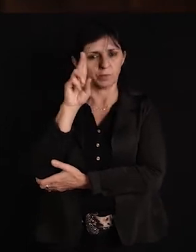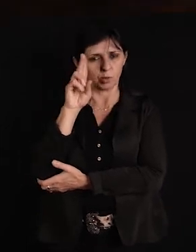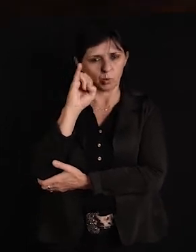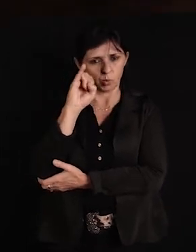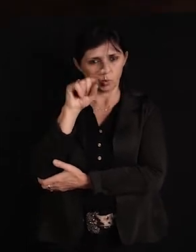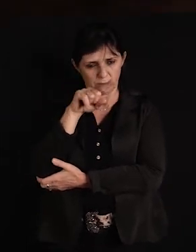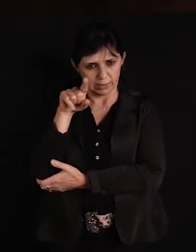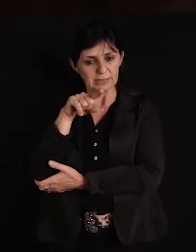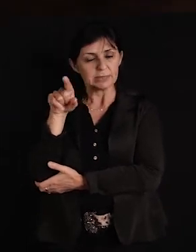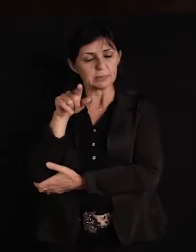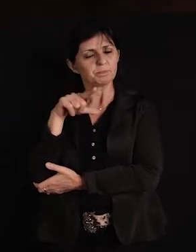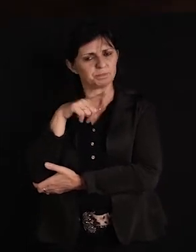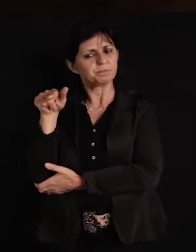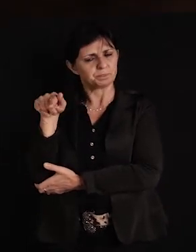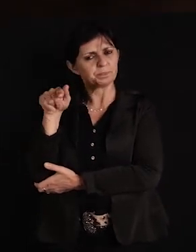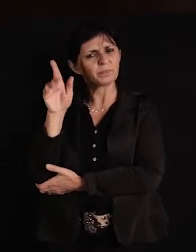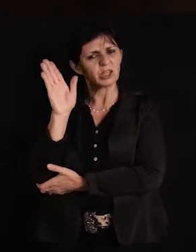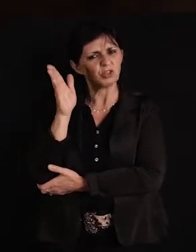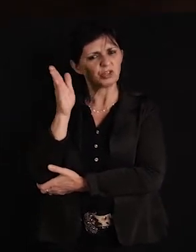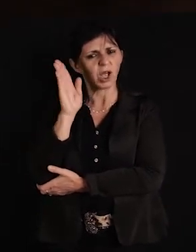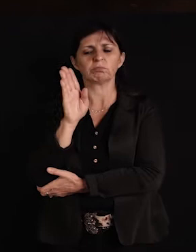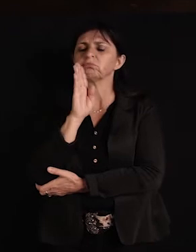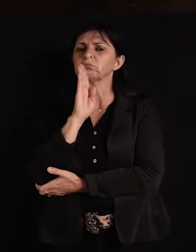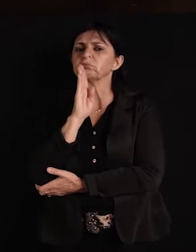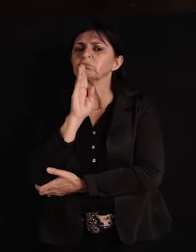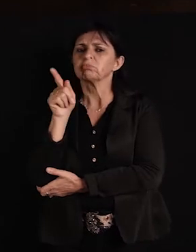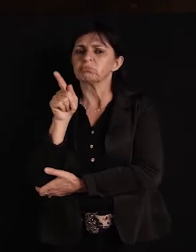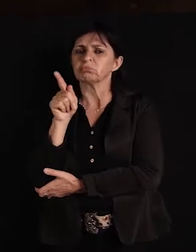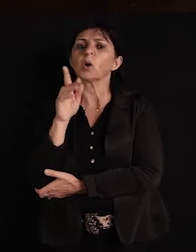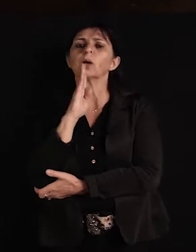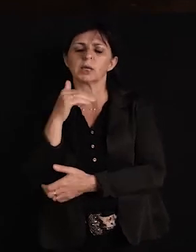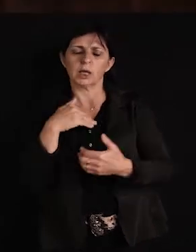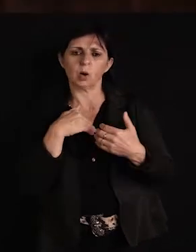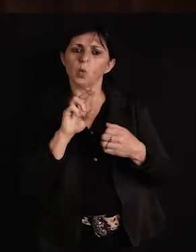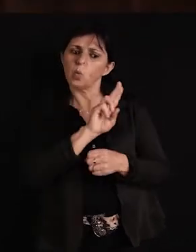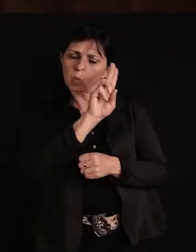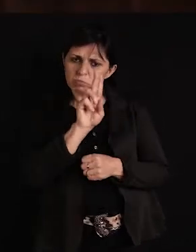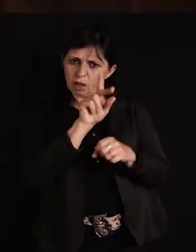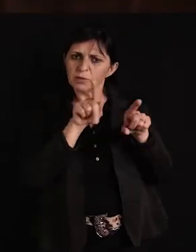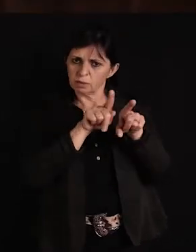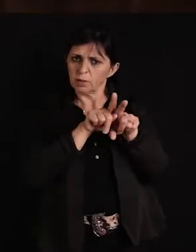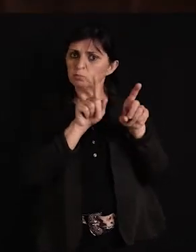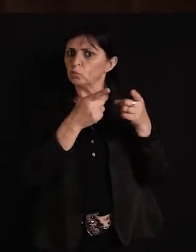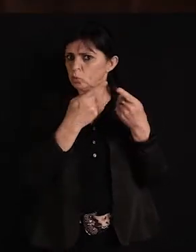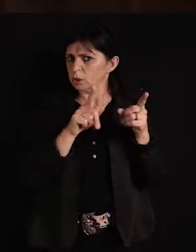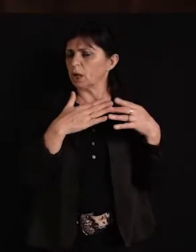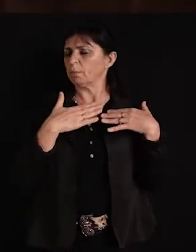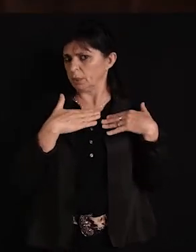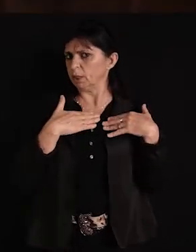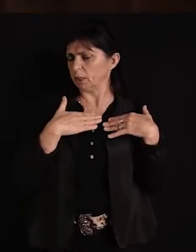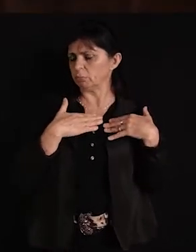intermédio de um músico lá da região, que era amigo dele, que eu estava tocando contrabaixo. Então foi